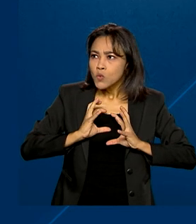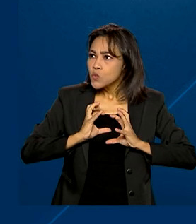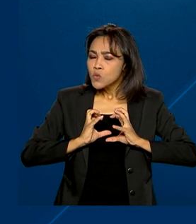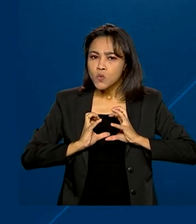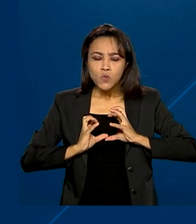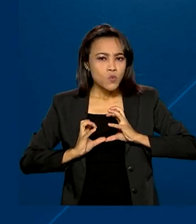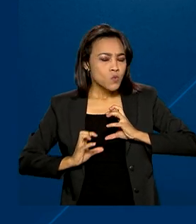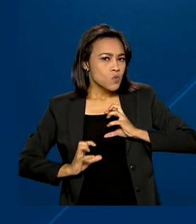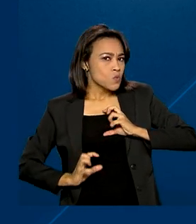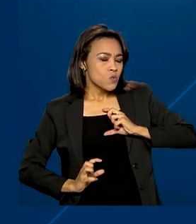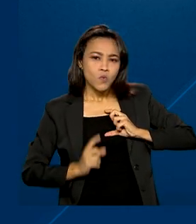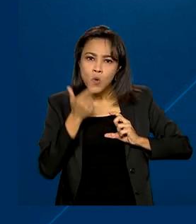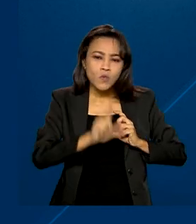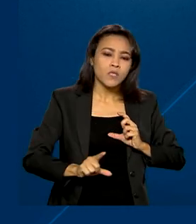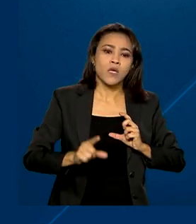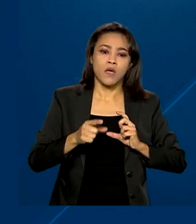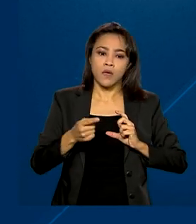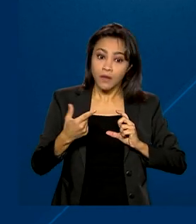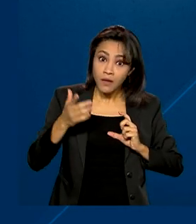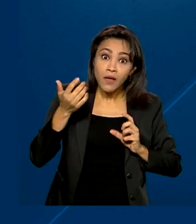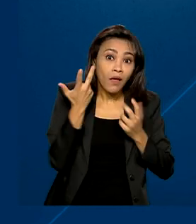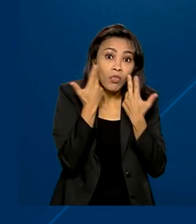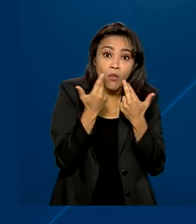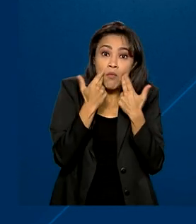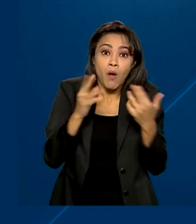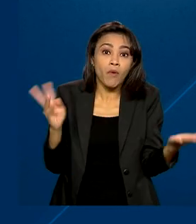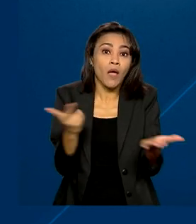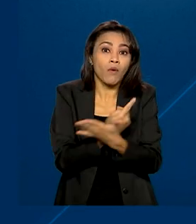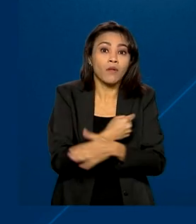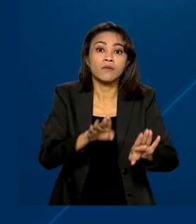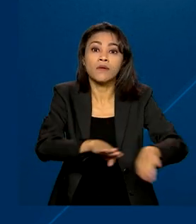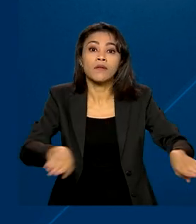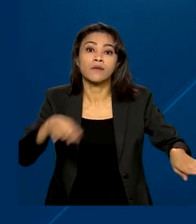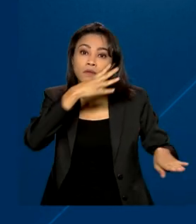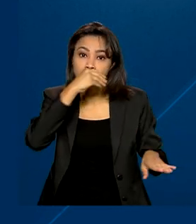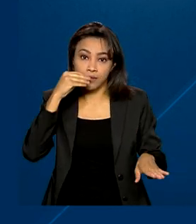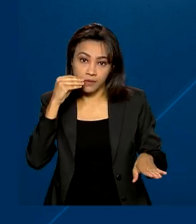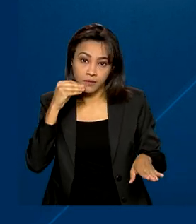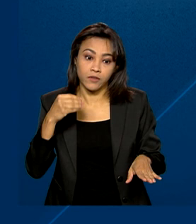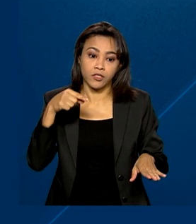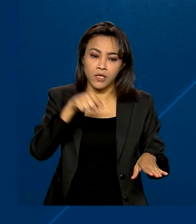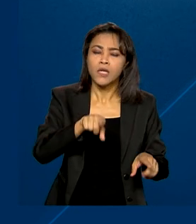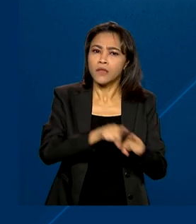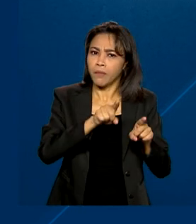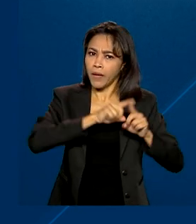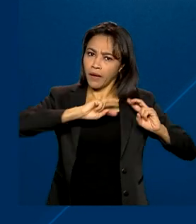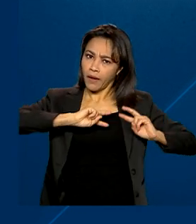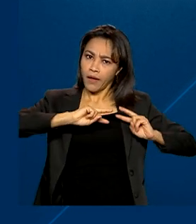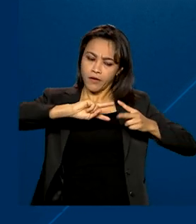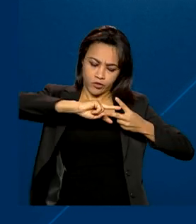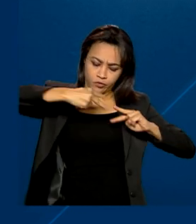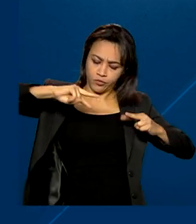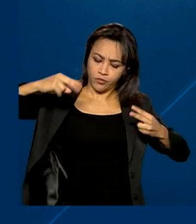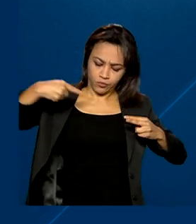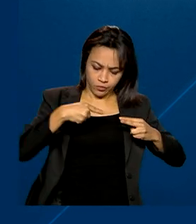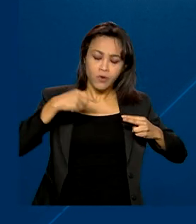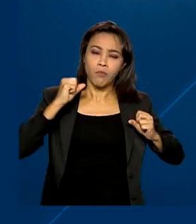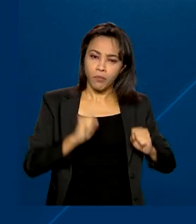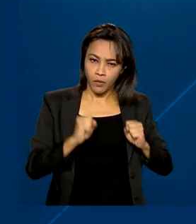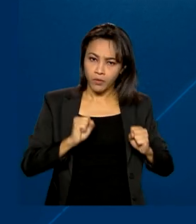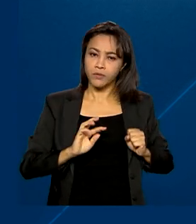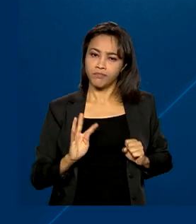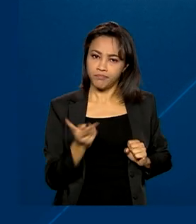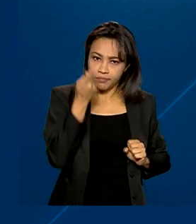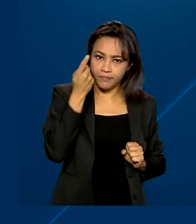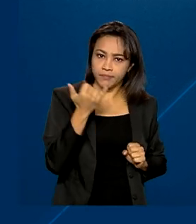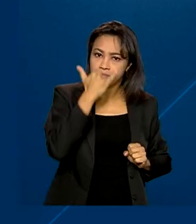O diagnóstico é precoce e é mais comum em crianças e adolescentes. Fatores hereditários também podem contribuir.